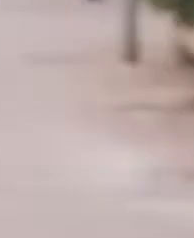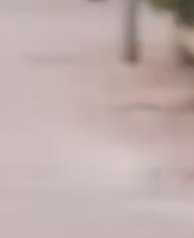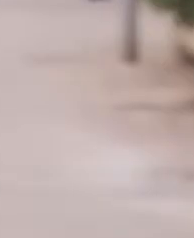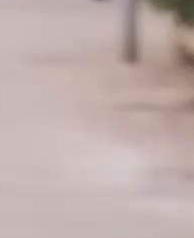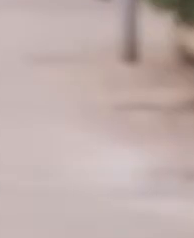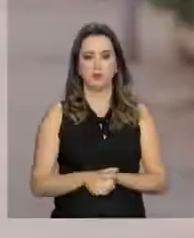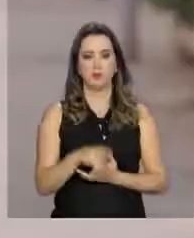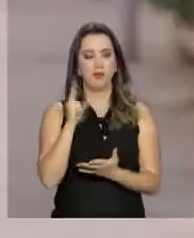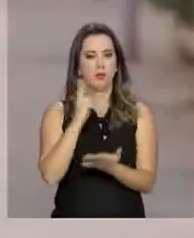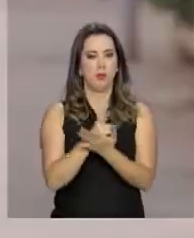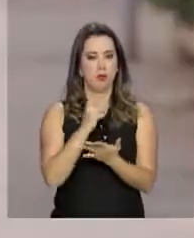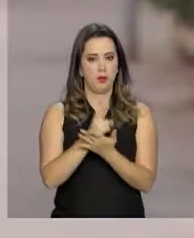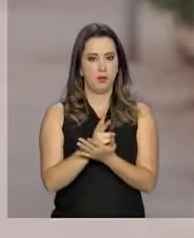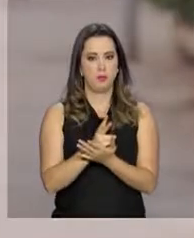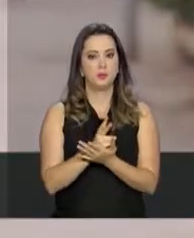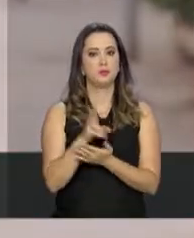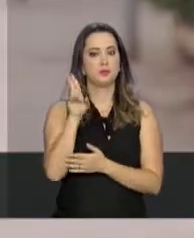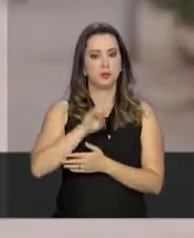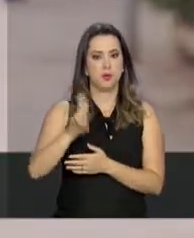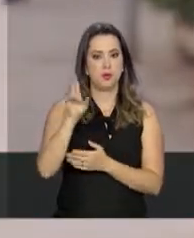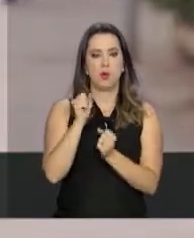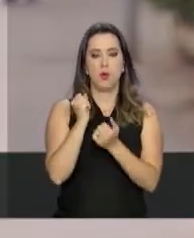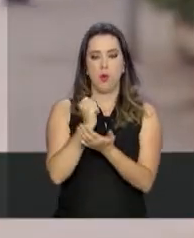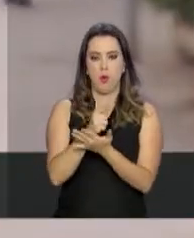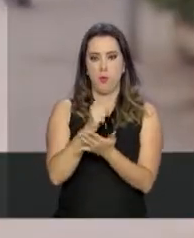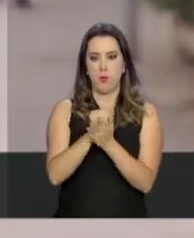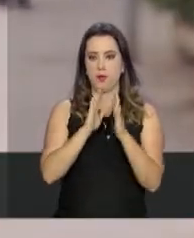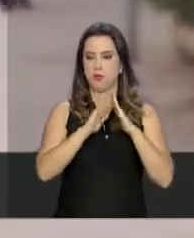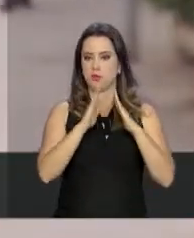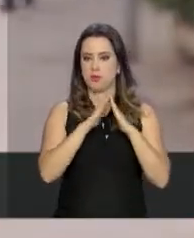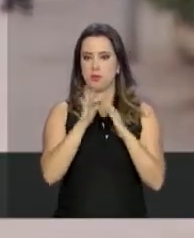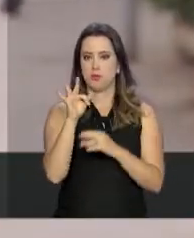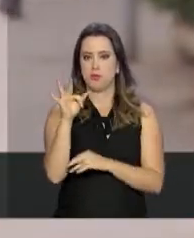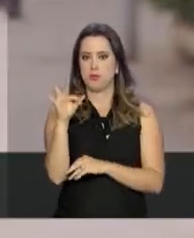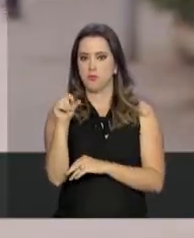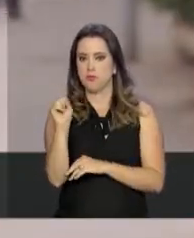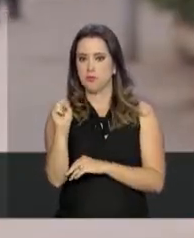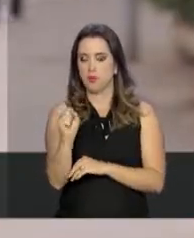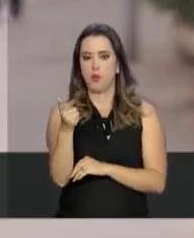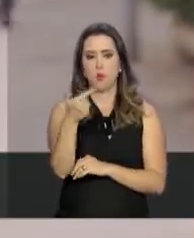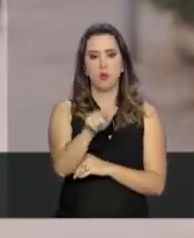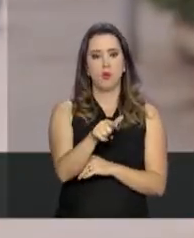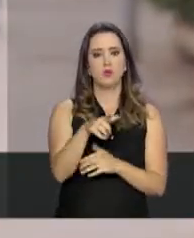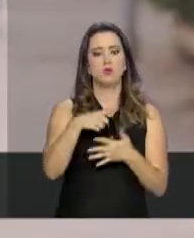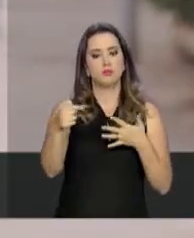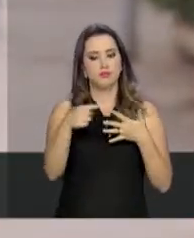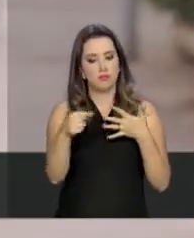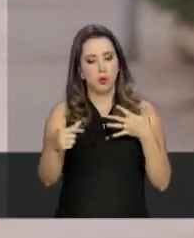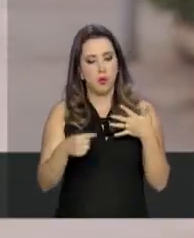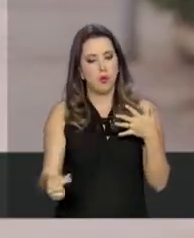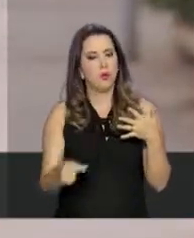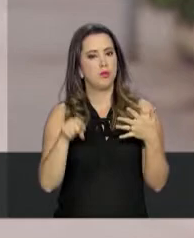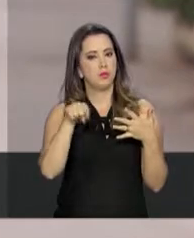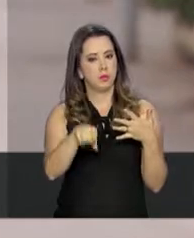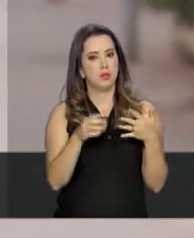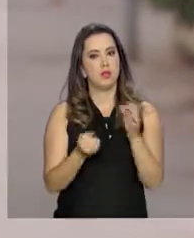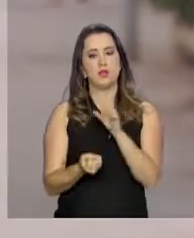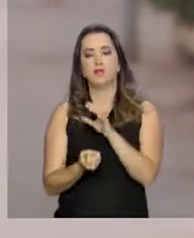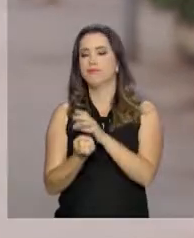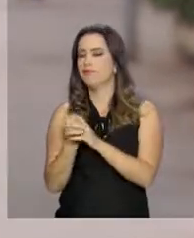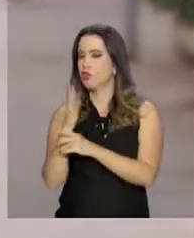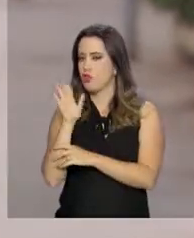Além de poder ser usado na compra de imóveis, o FGTS tem outras possibilidades. O fundo, criado há